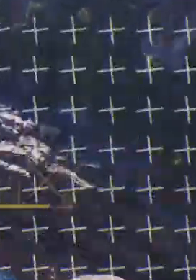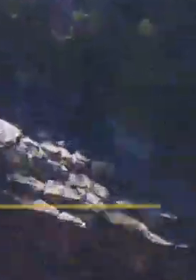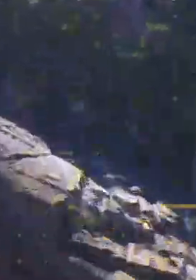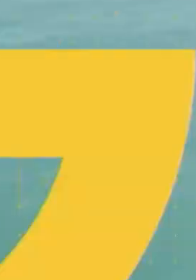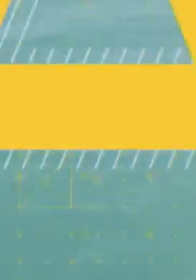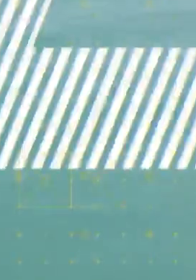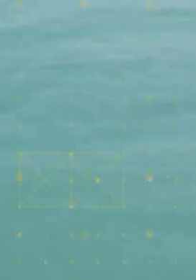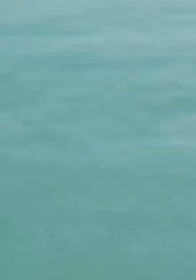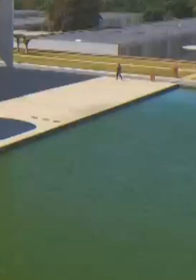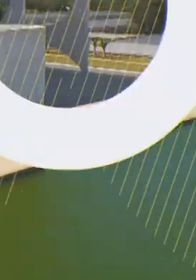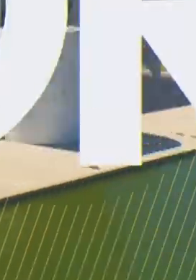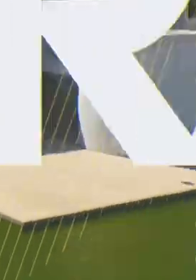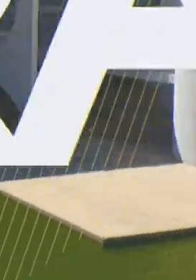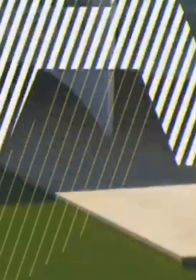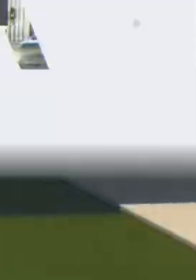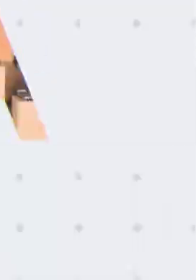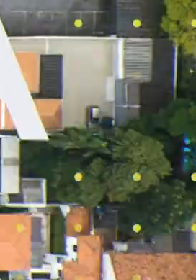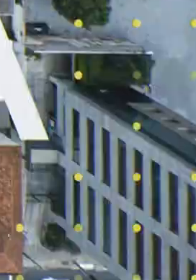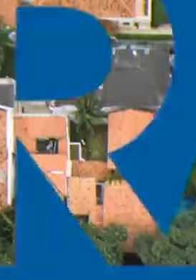Pessoal, uma boa noite.